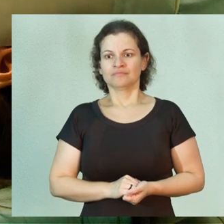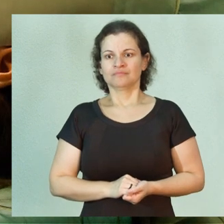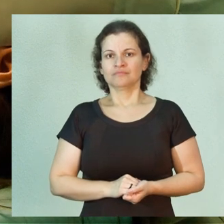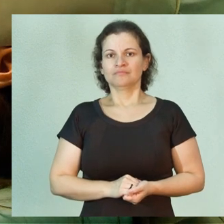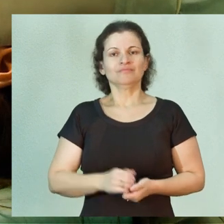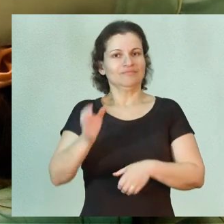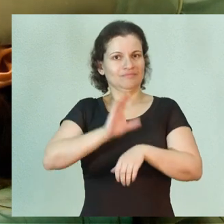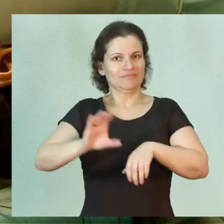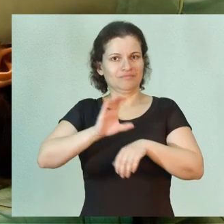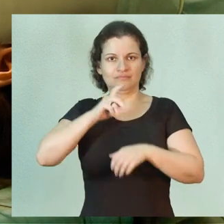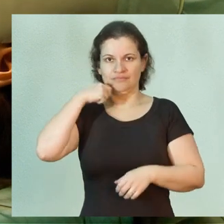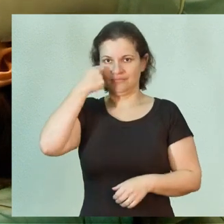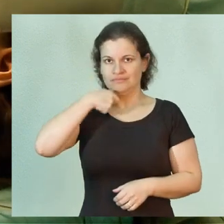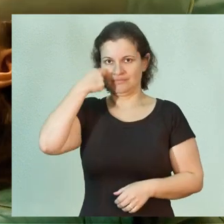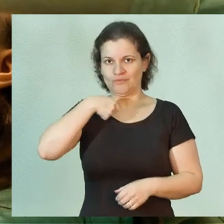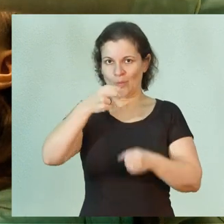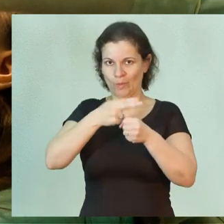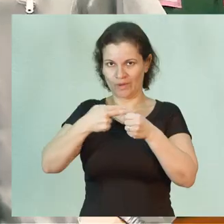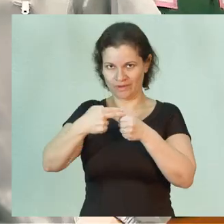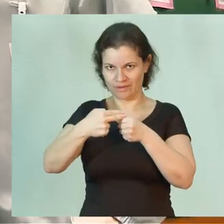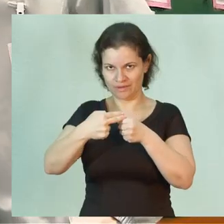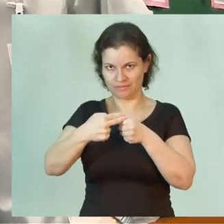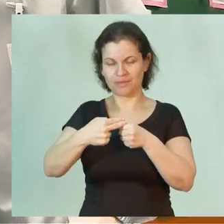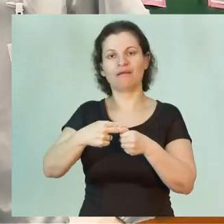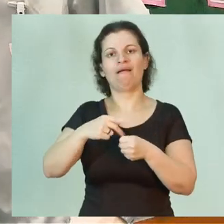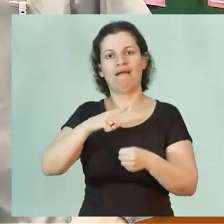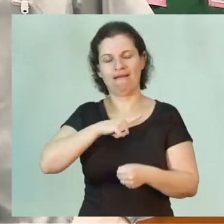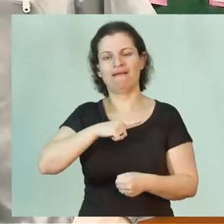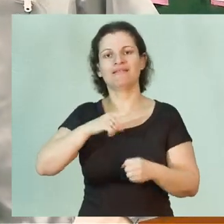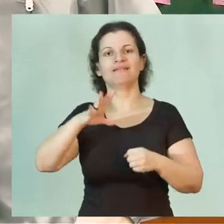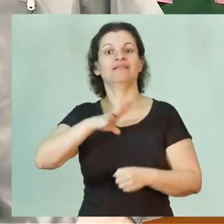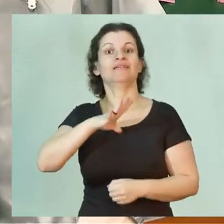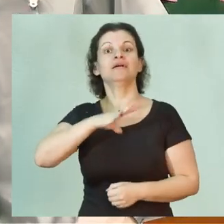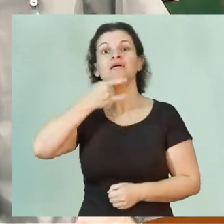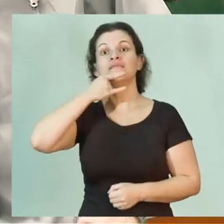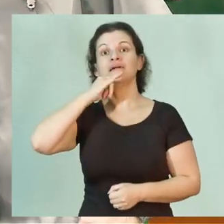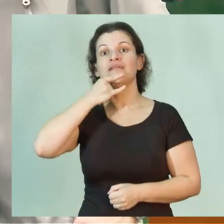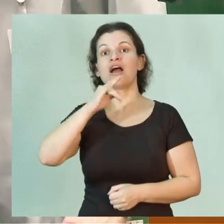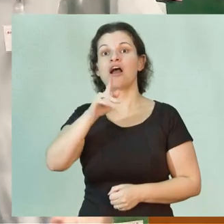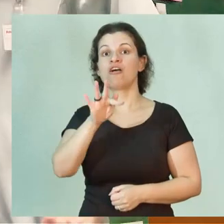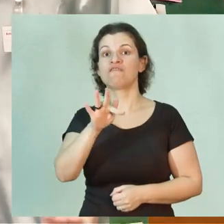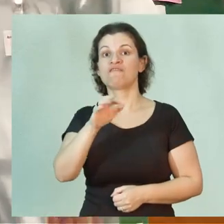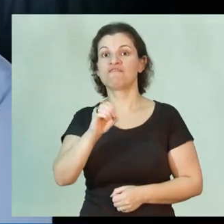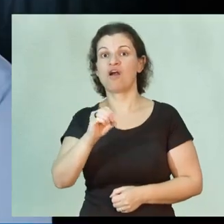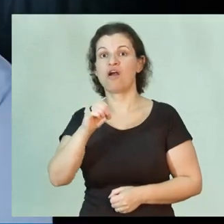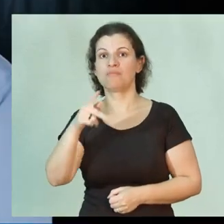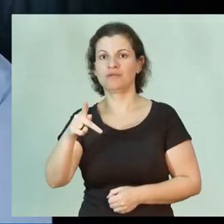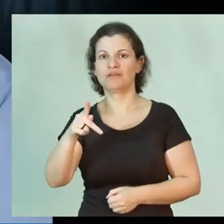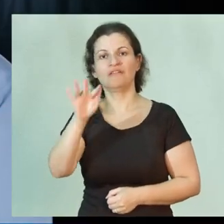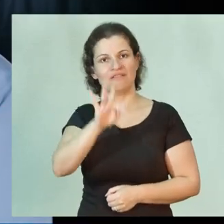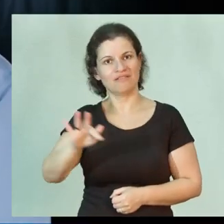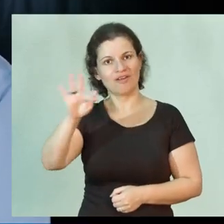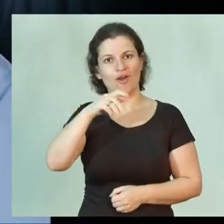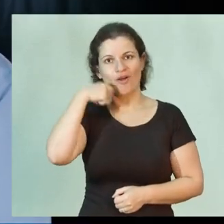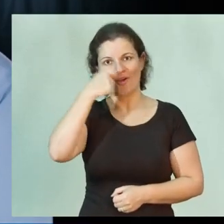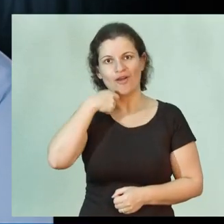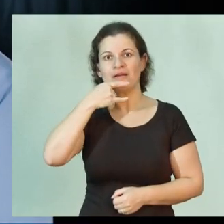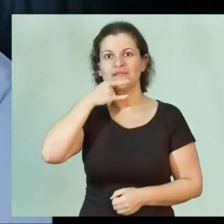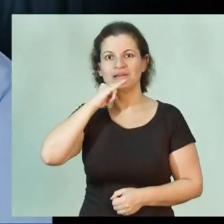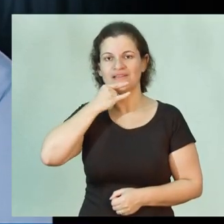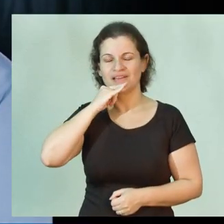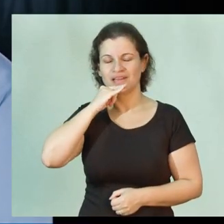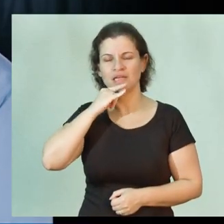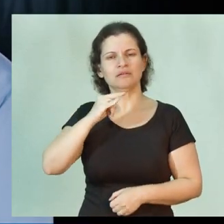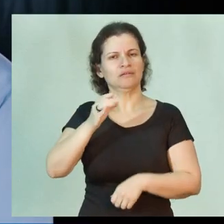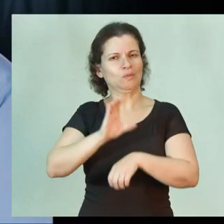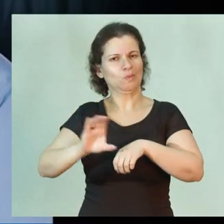O curso de odontologia da Unicamp, ele fica em Piracicaba, na FOP, que é a Faculdade de Odontologia de Piracicaba. Esse é um